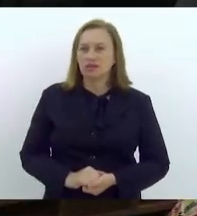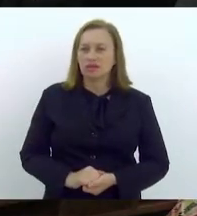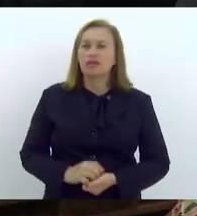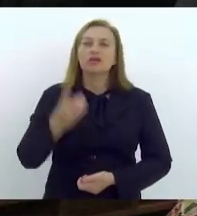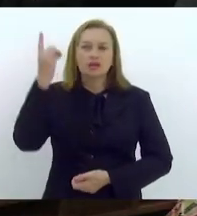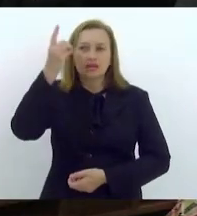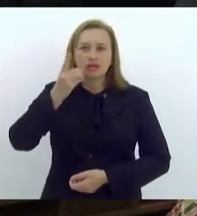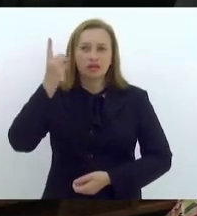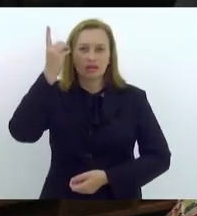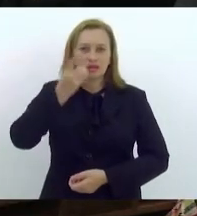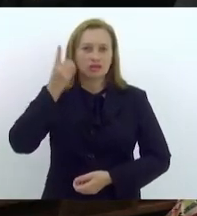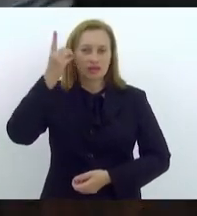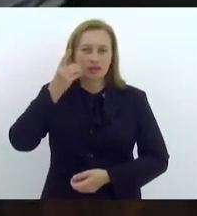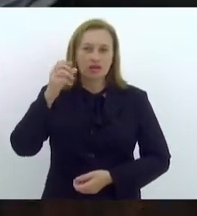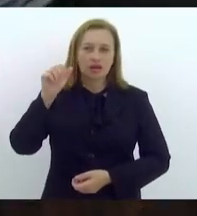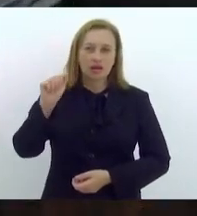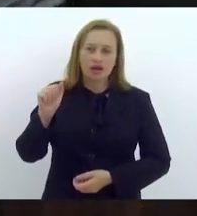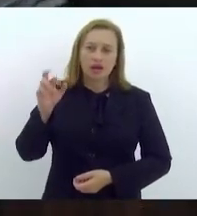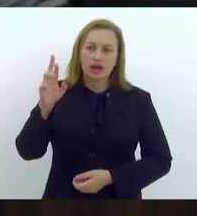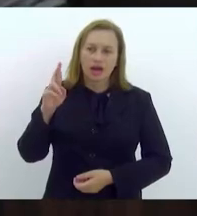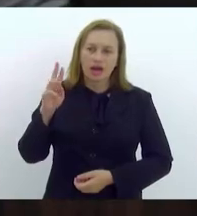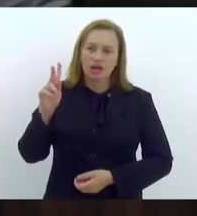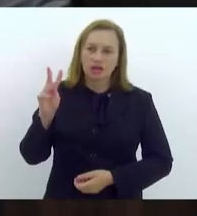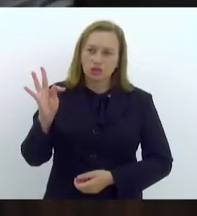Deputado Arthur Monteiro.